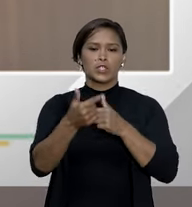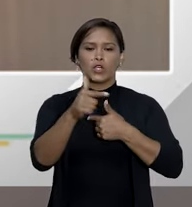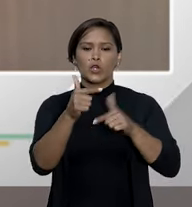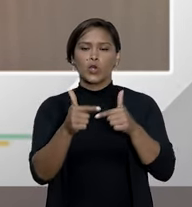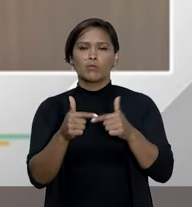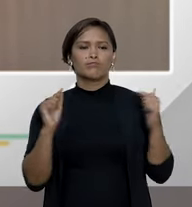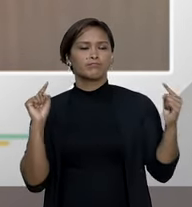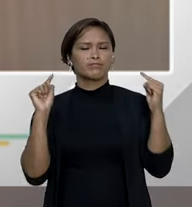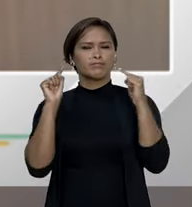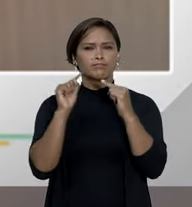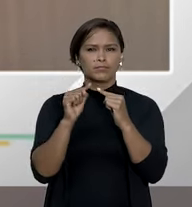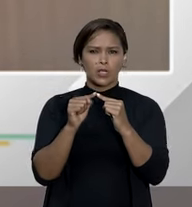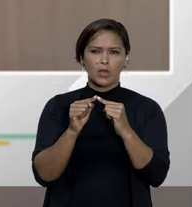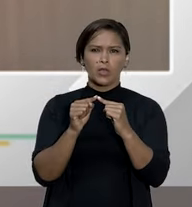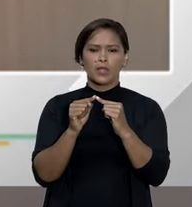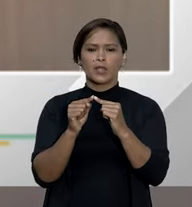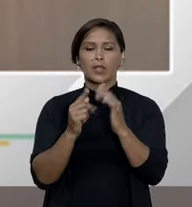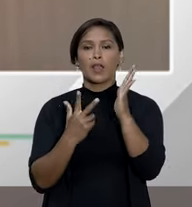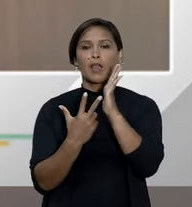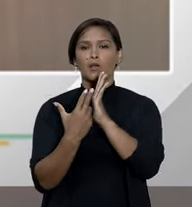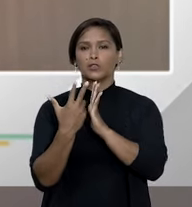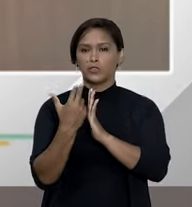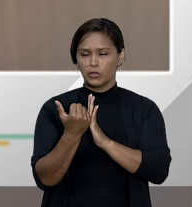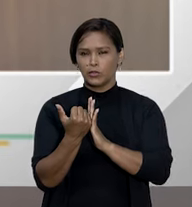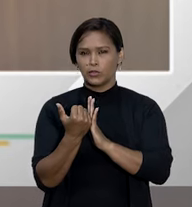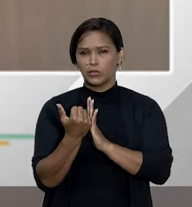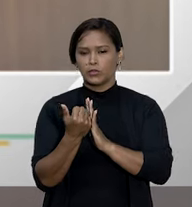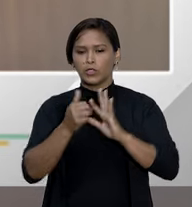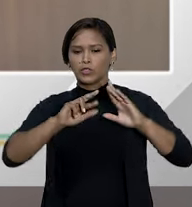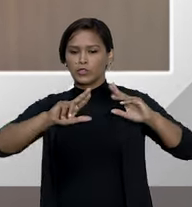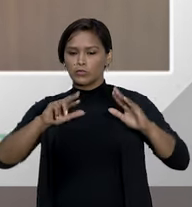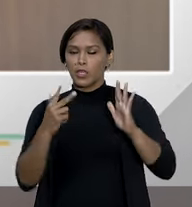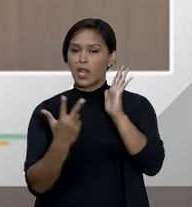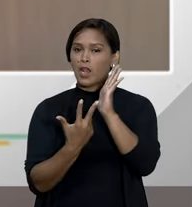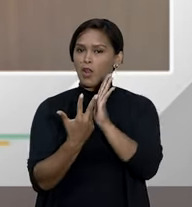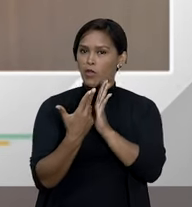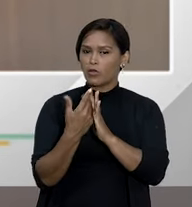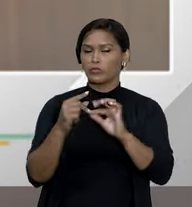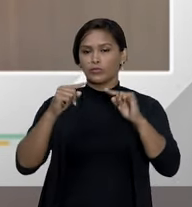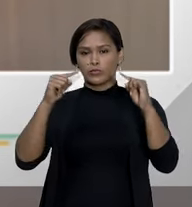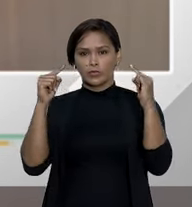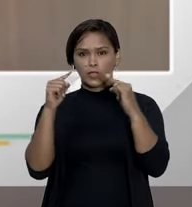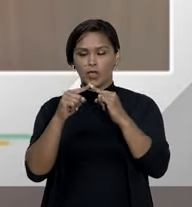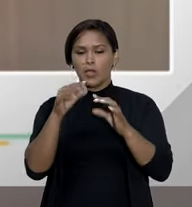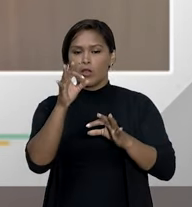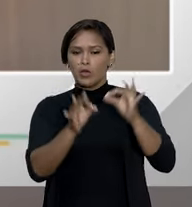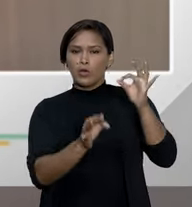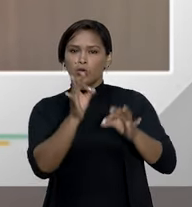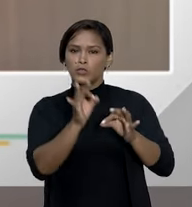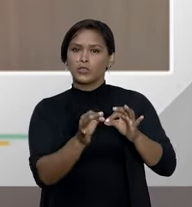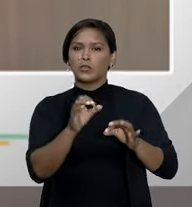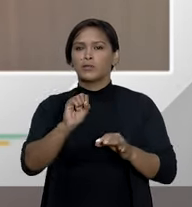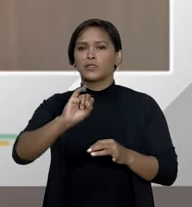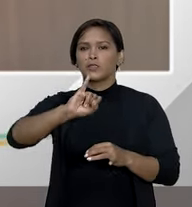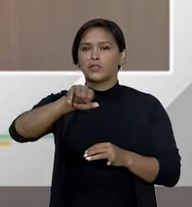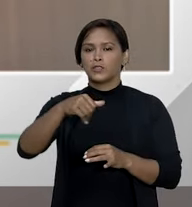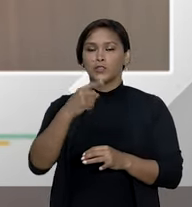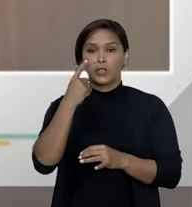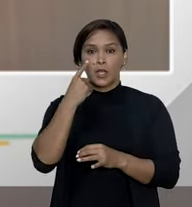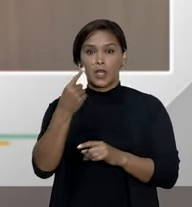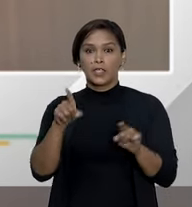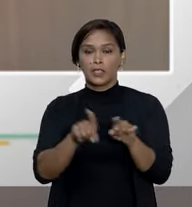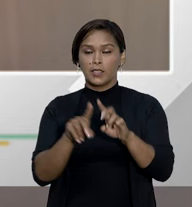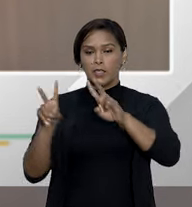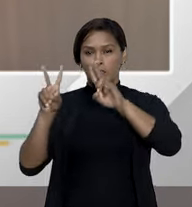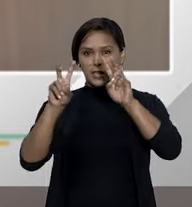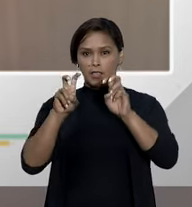ligados ao ato cirúrgico tem que saber isso há um julgamento do superior isso é interessante esse